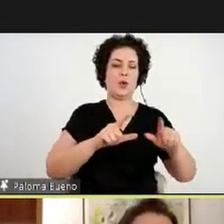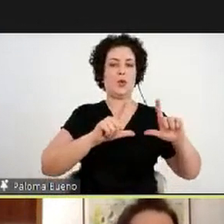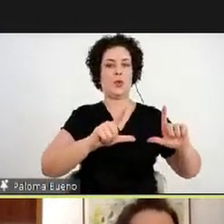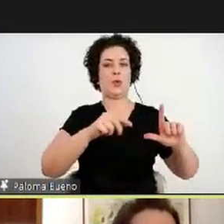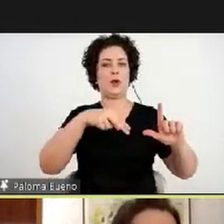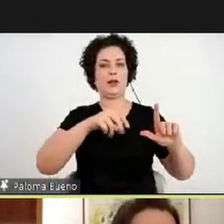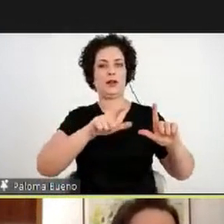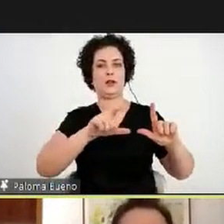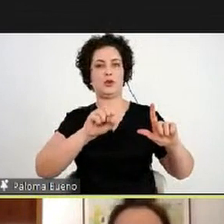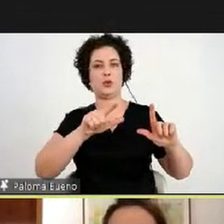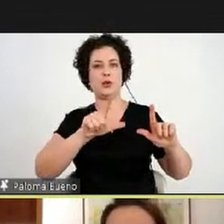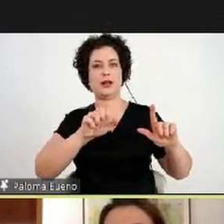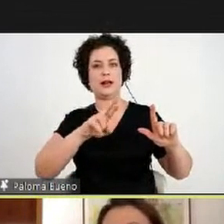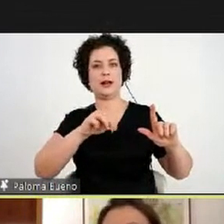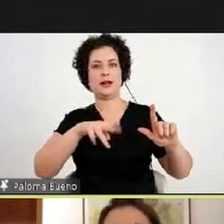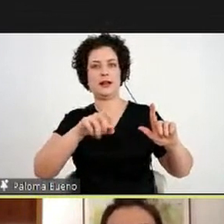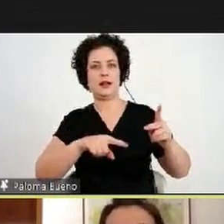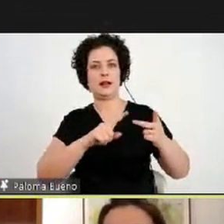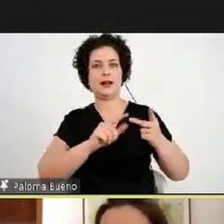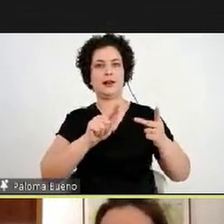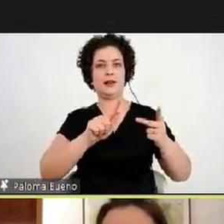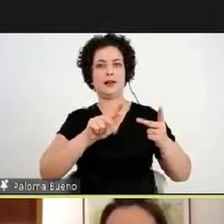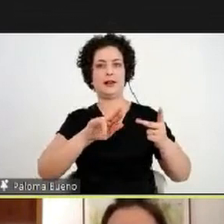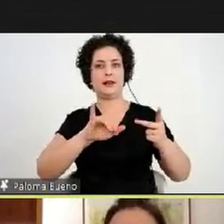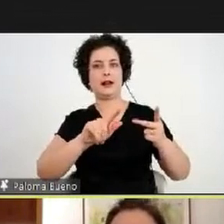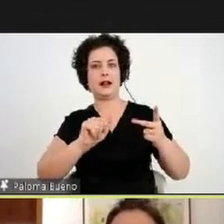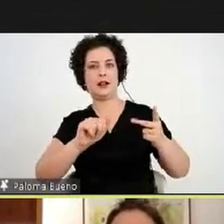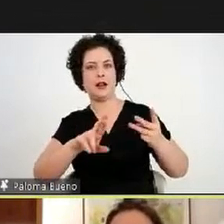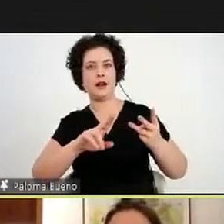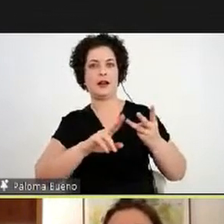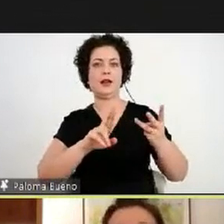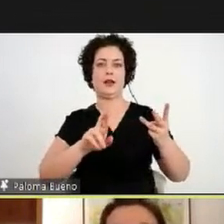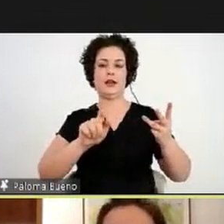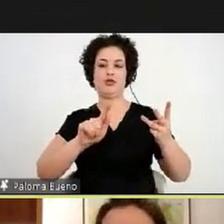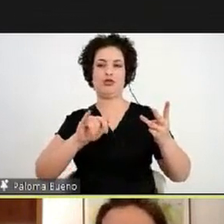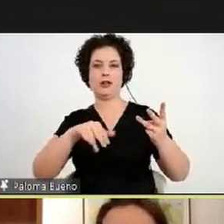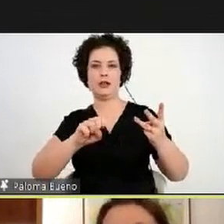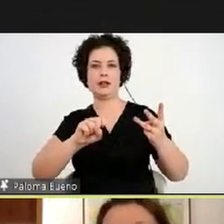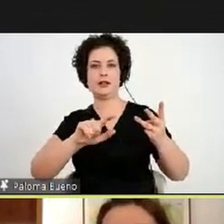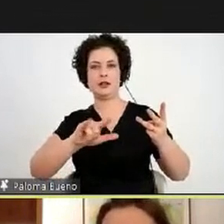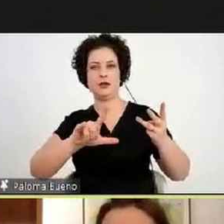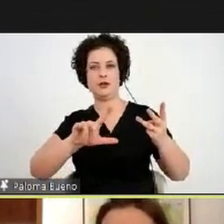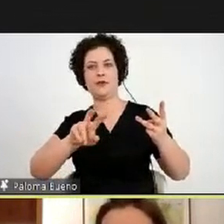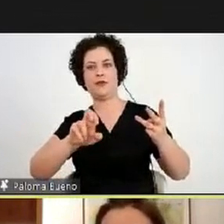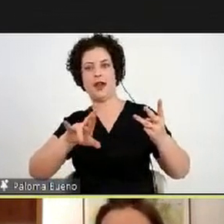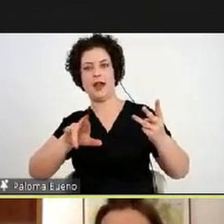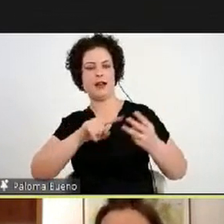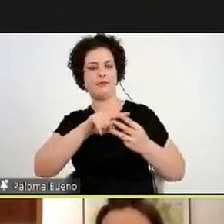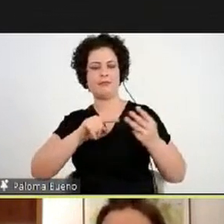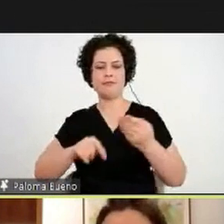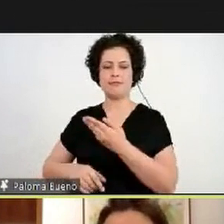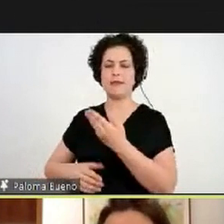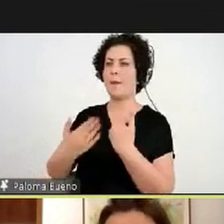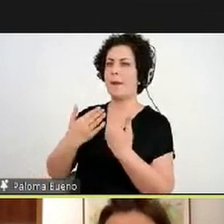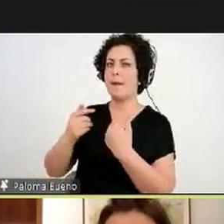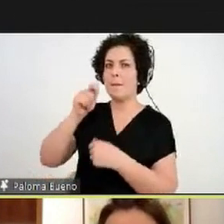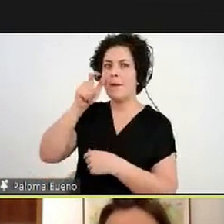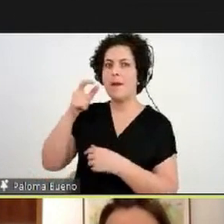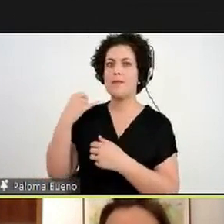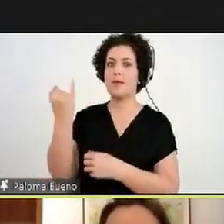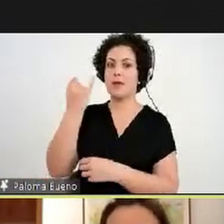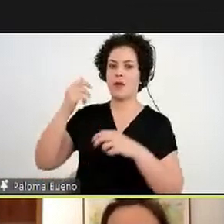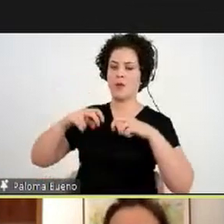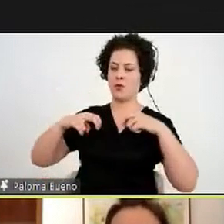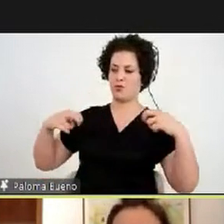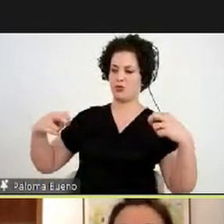José Roberto Aguilar, do Carlos Zilli, da Regina Silveira. Então, aqui tem uma conversa interessante, muito importante, eu acho,